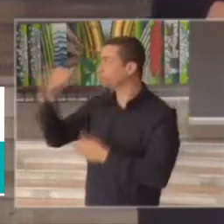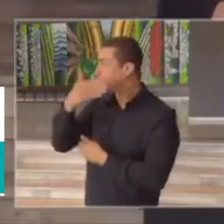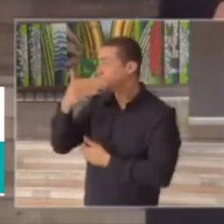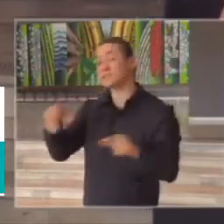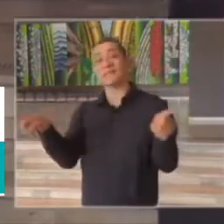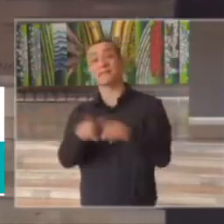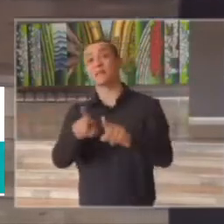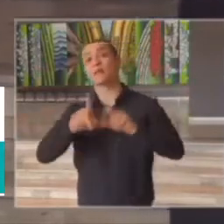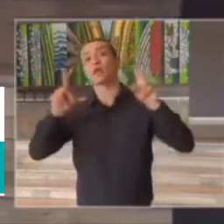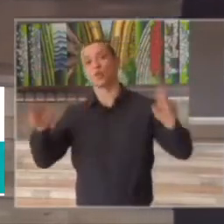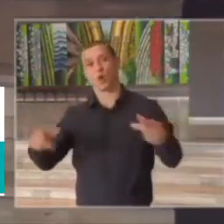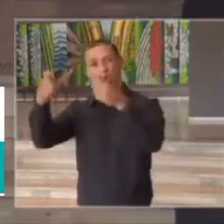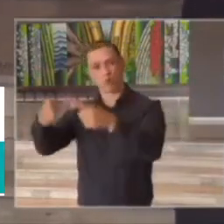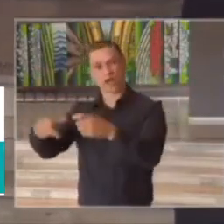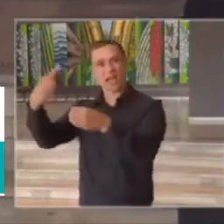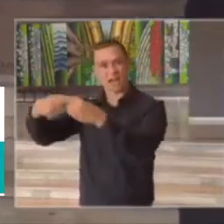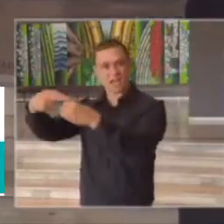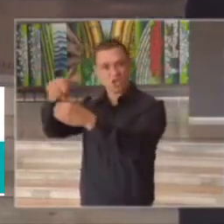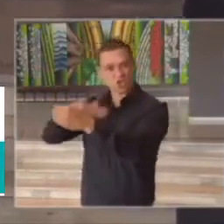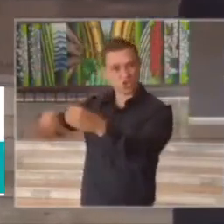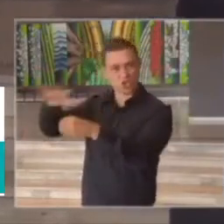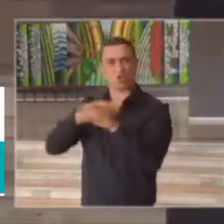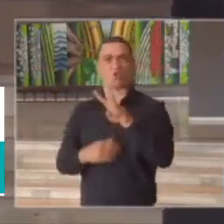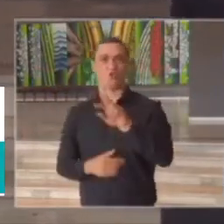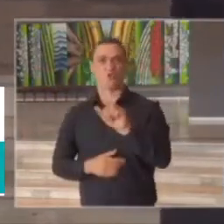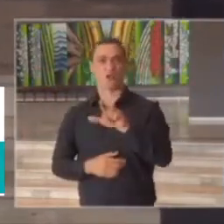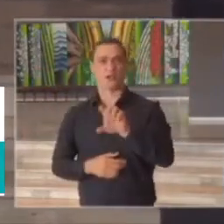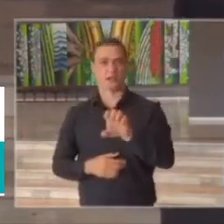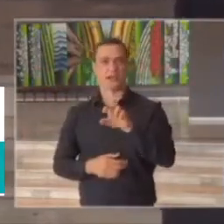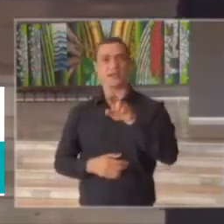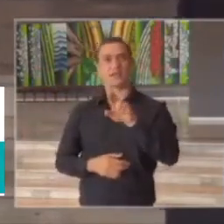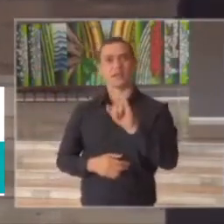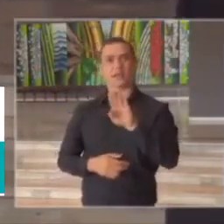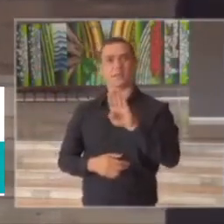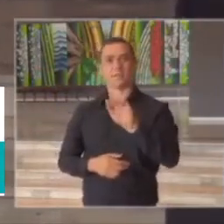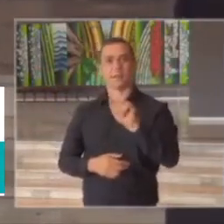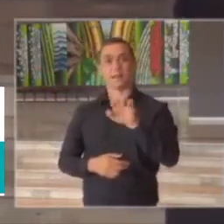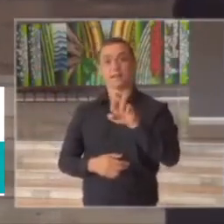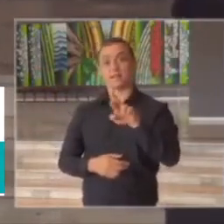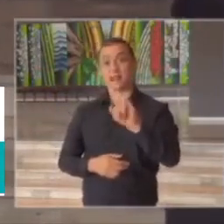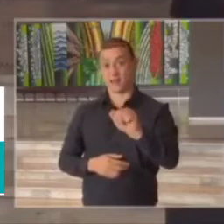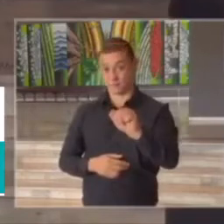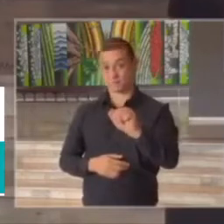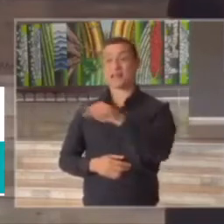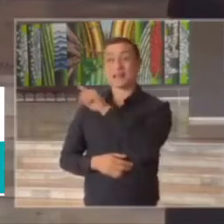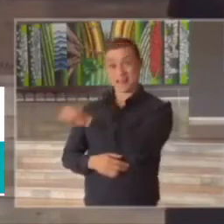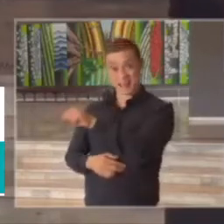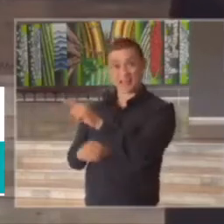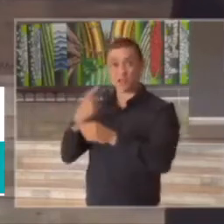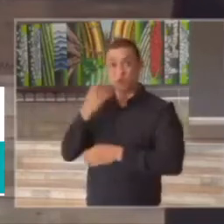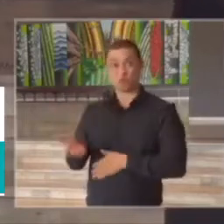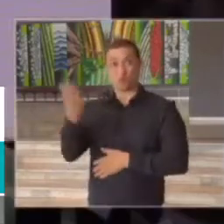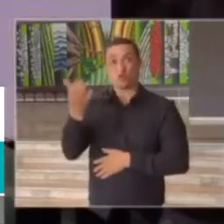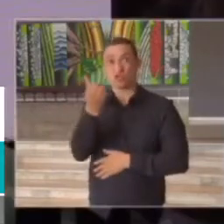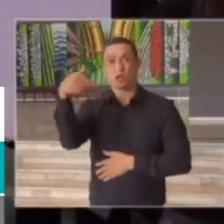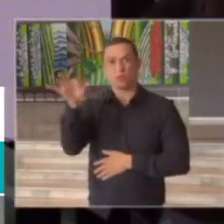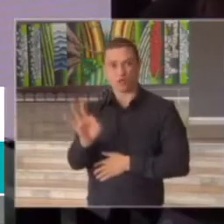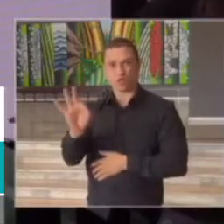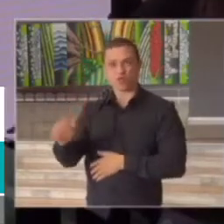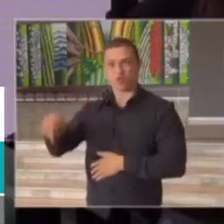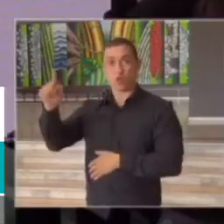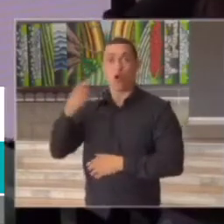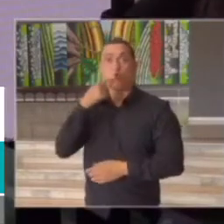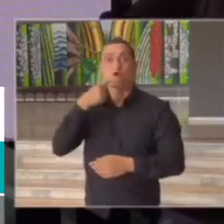67% nas internações frente uma variação negativa no outro período o que fez com que saísse da fase vermelha